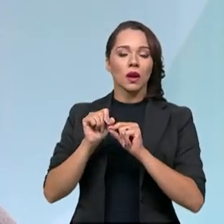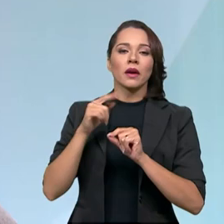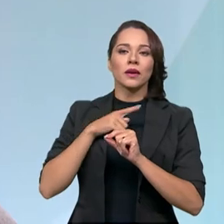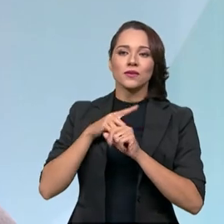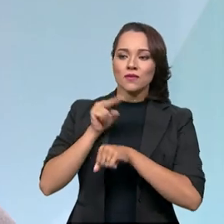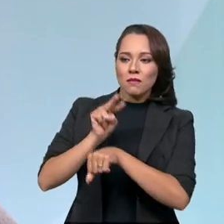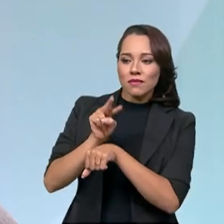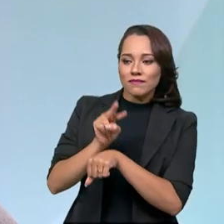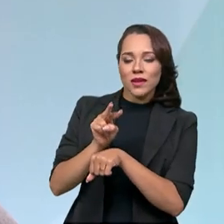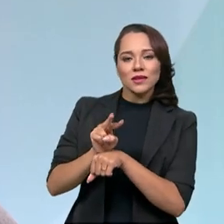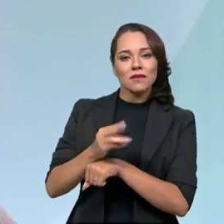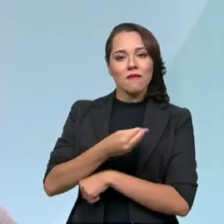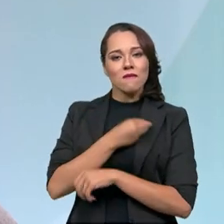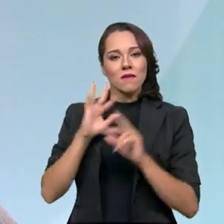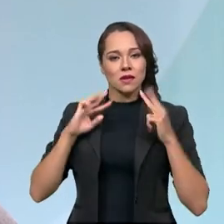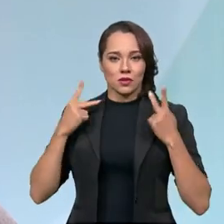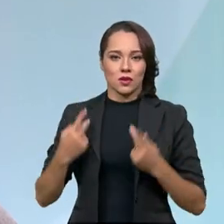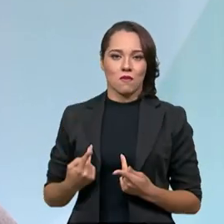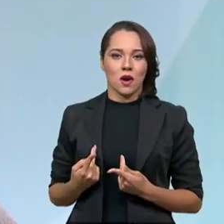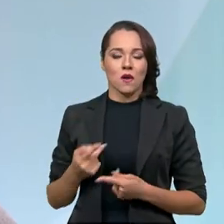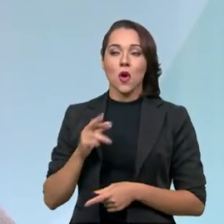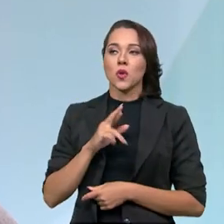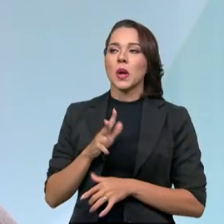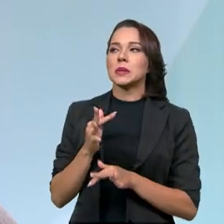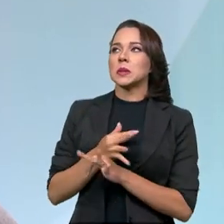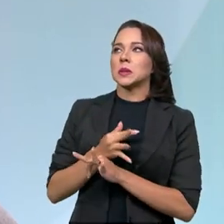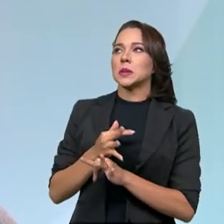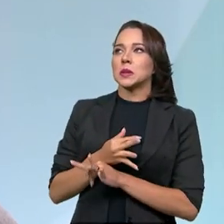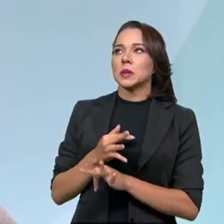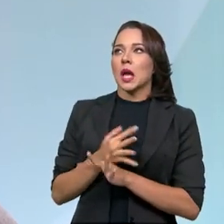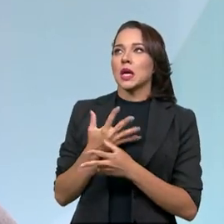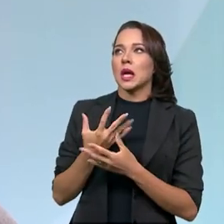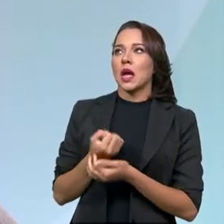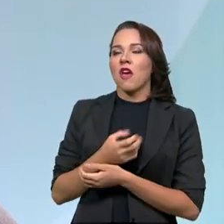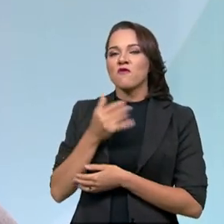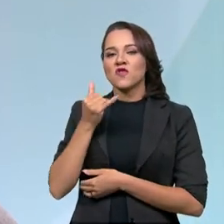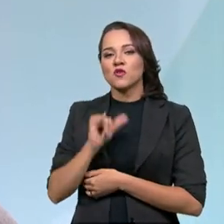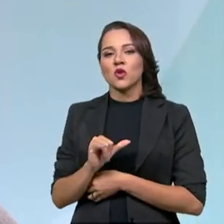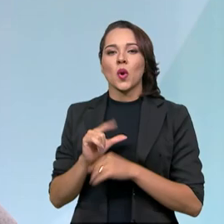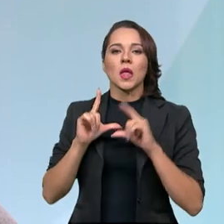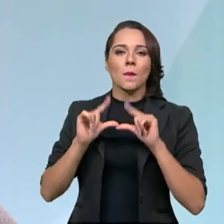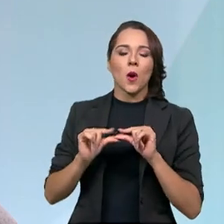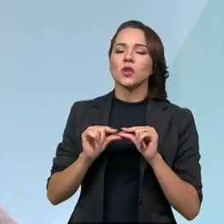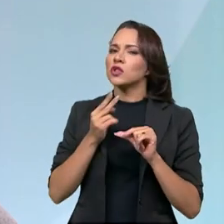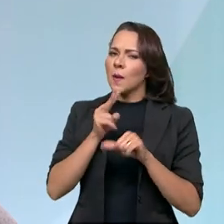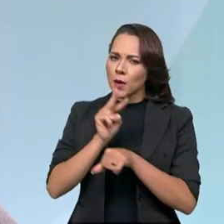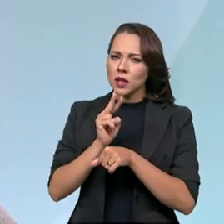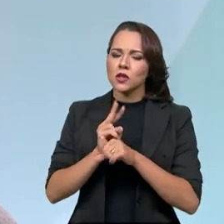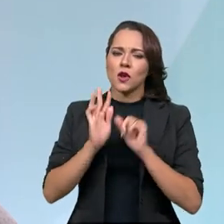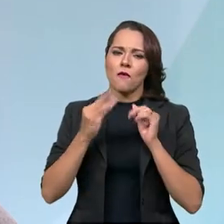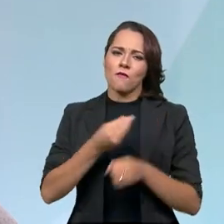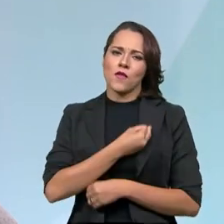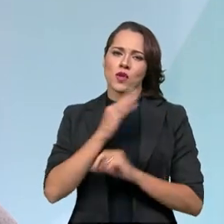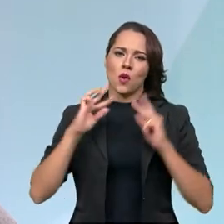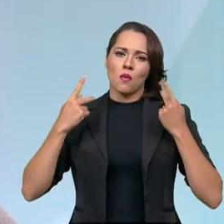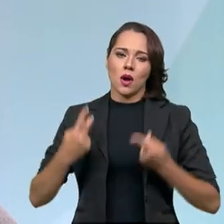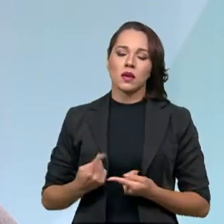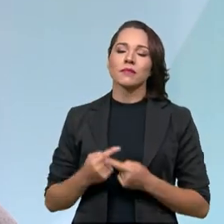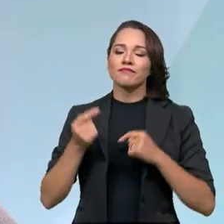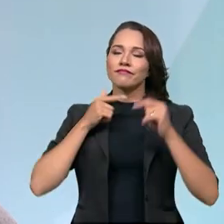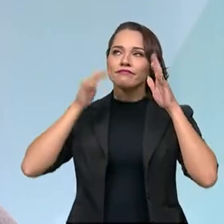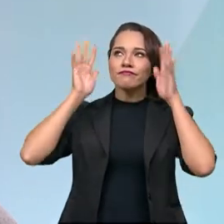preservando a vida humana, não tolerando a morte por conta do acidente. Então, isso causa essa